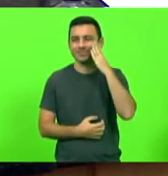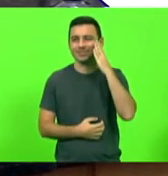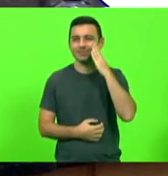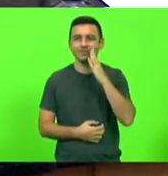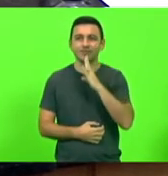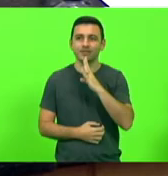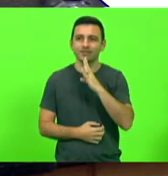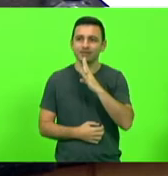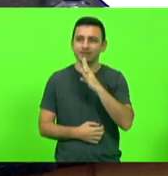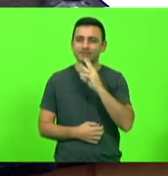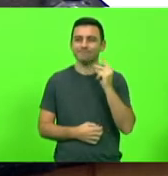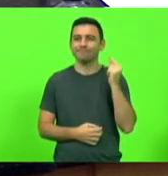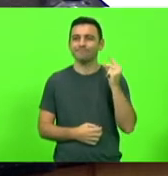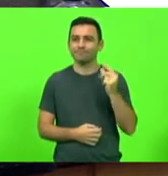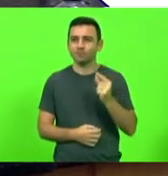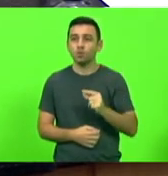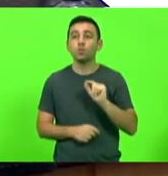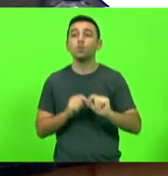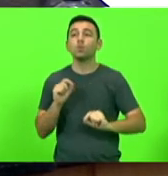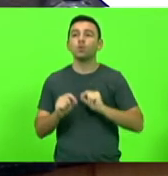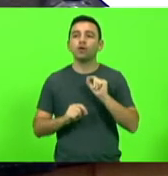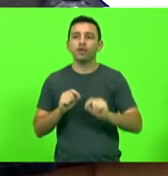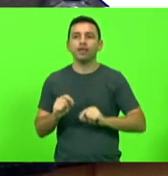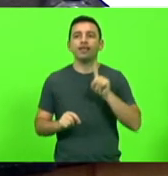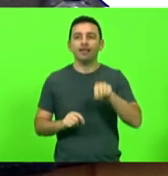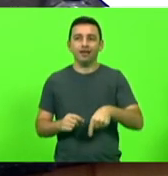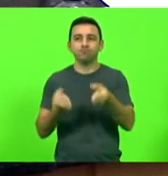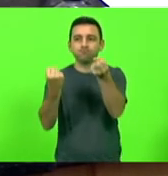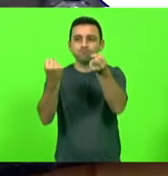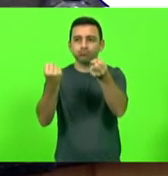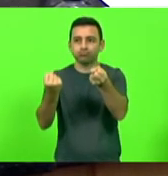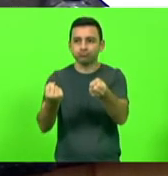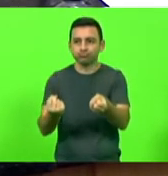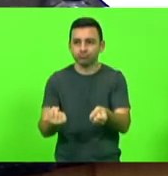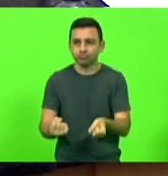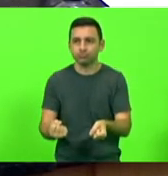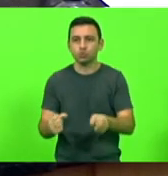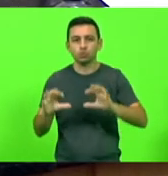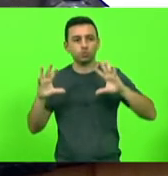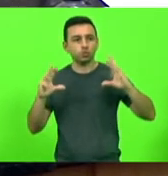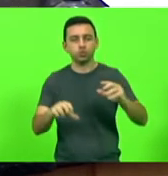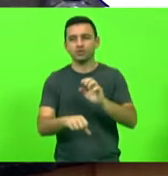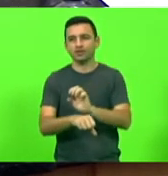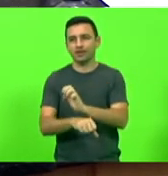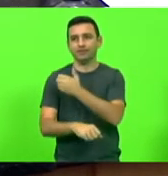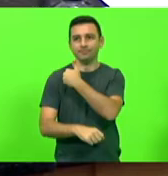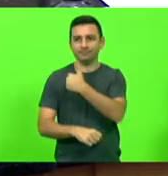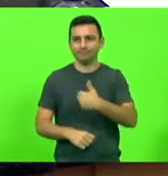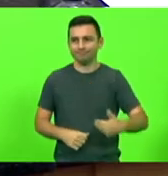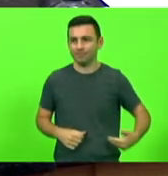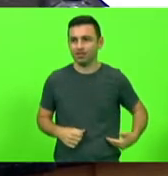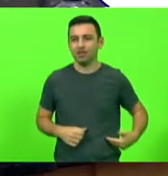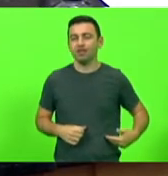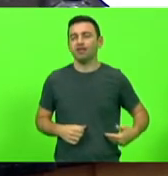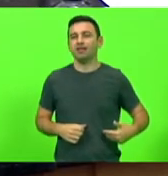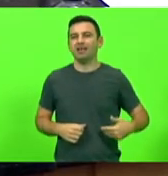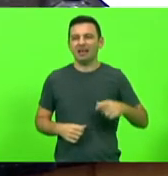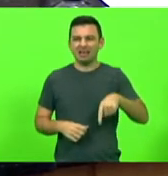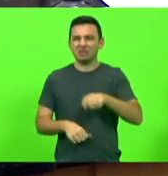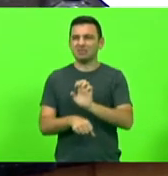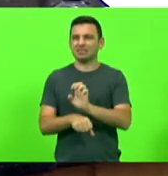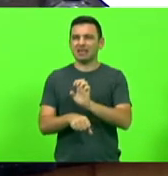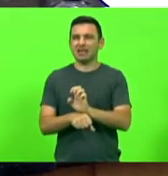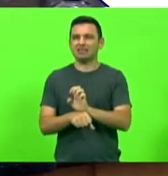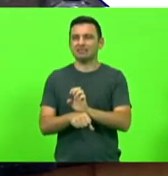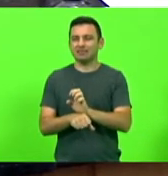muito bem, que é o peso do Estado nas nossas costas. O Estado brasileiro é um parasita,